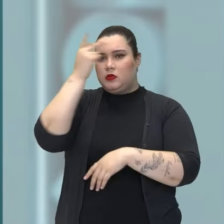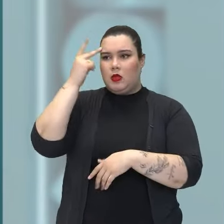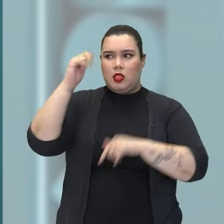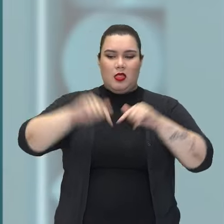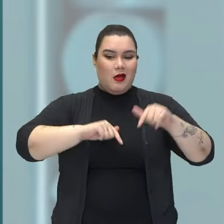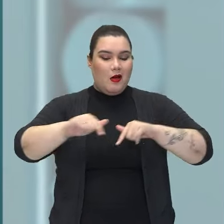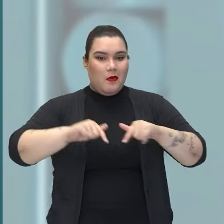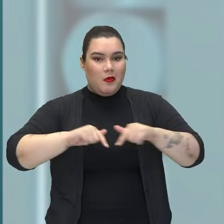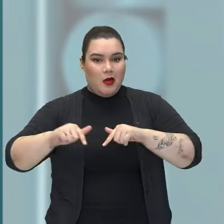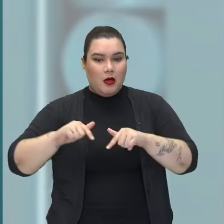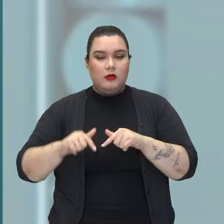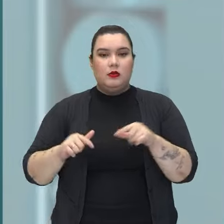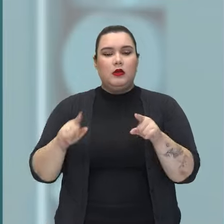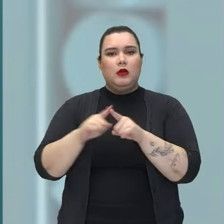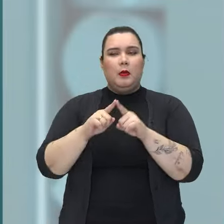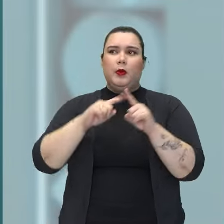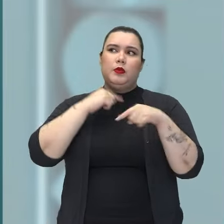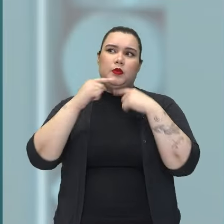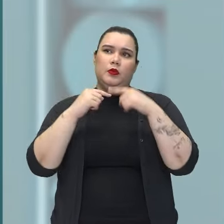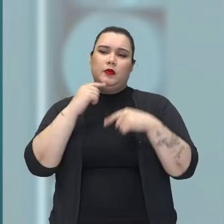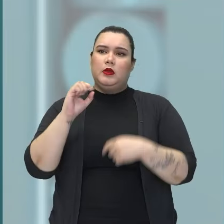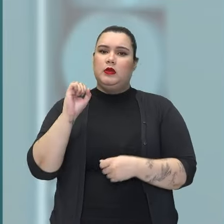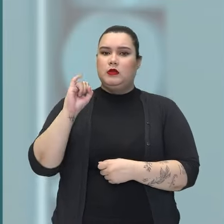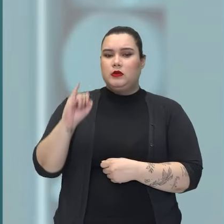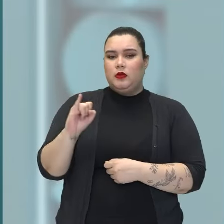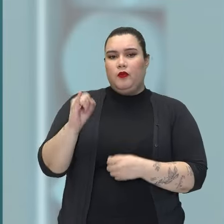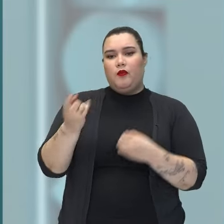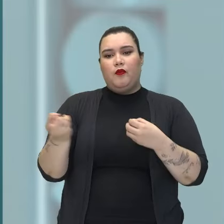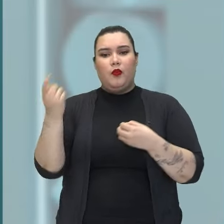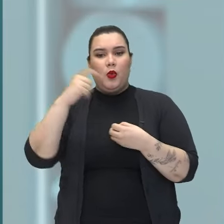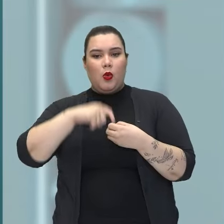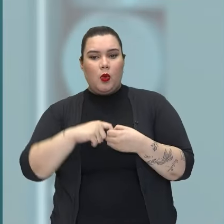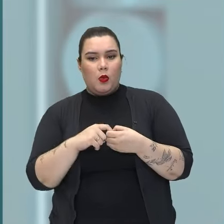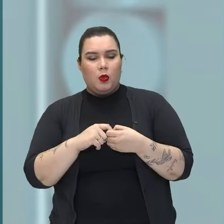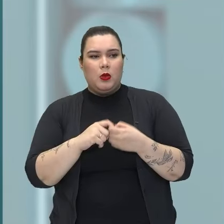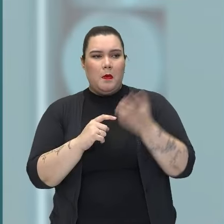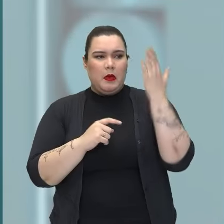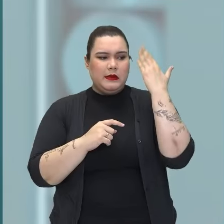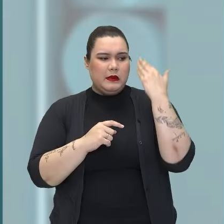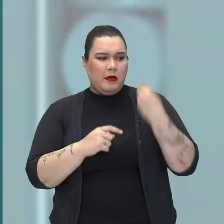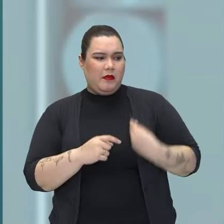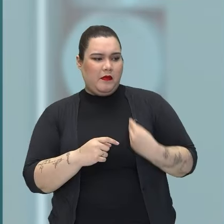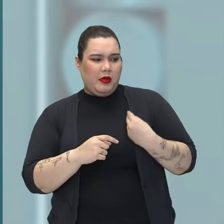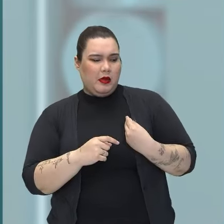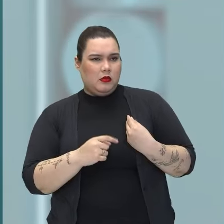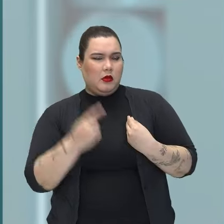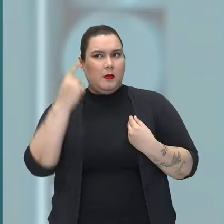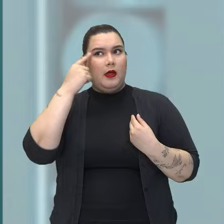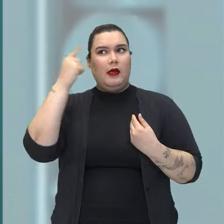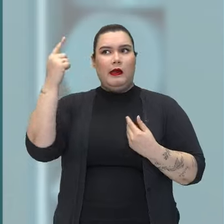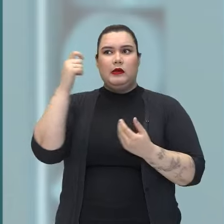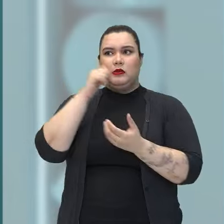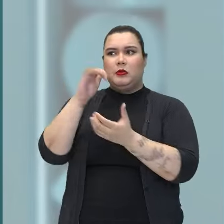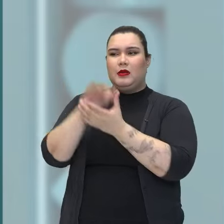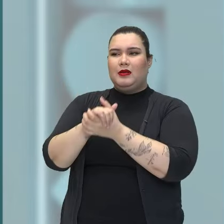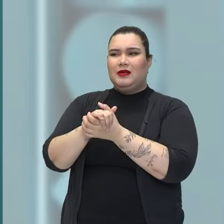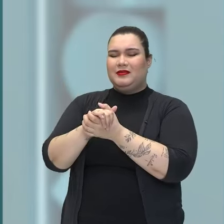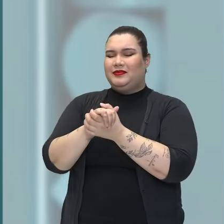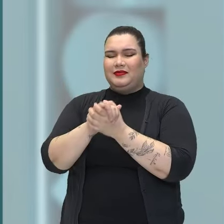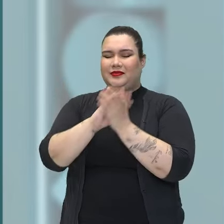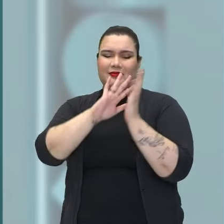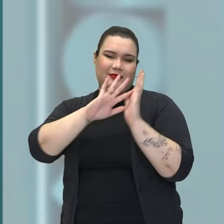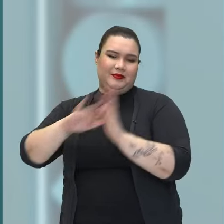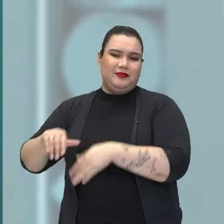e também na dúvida, se voltava ou não para a vida antiga, pensa na mulher, mas depois ele abandona essa ideia,